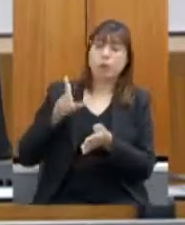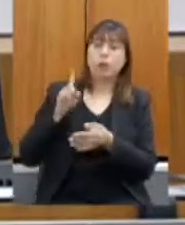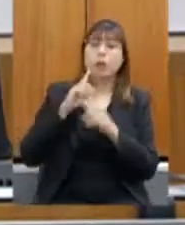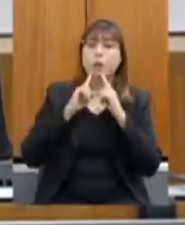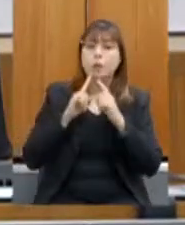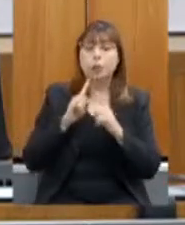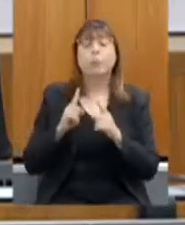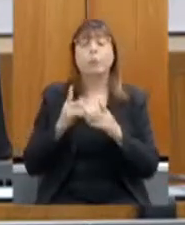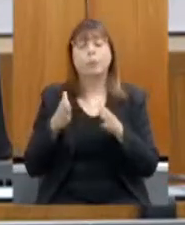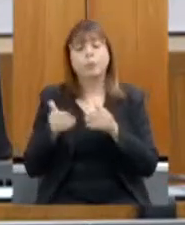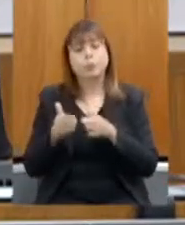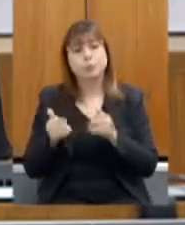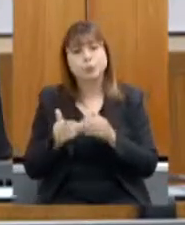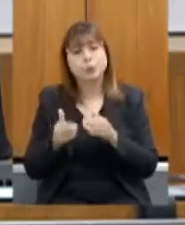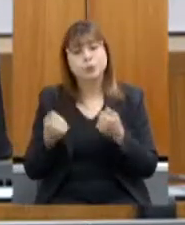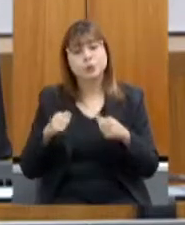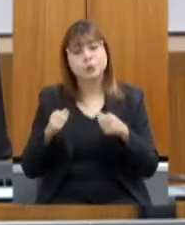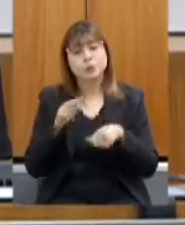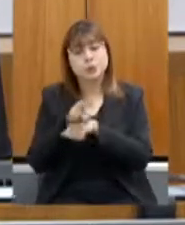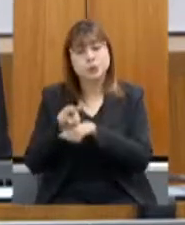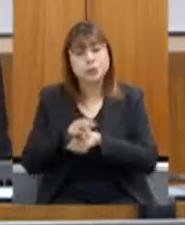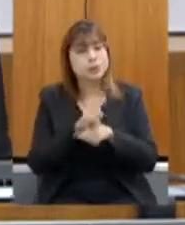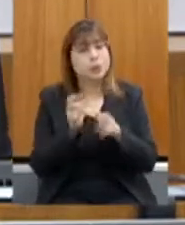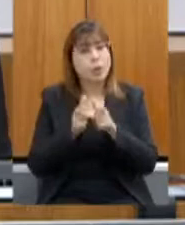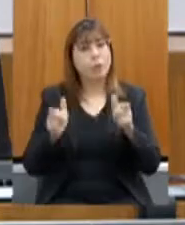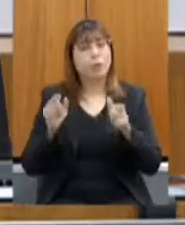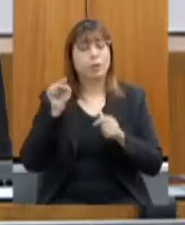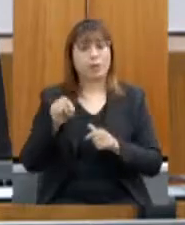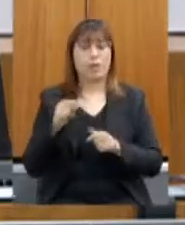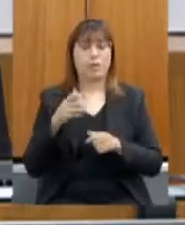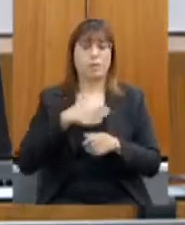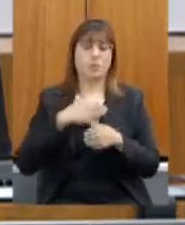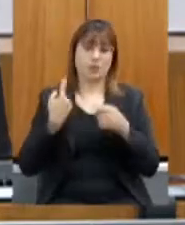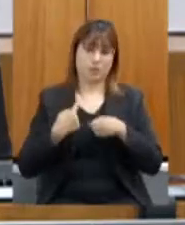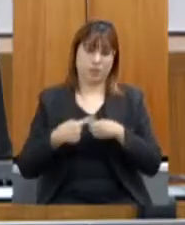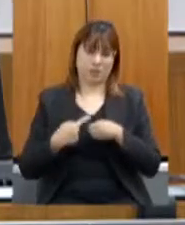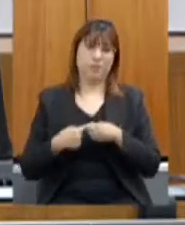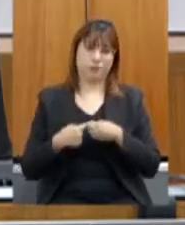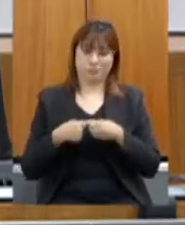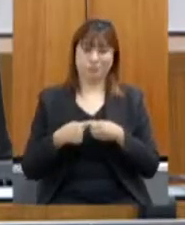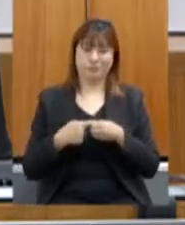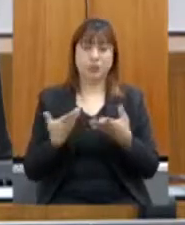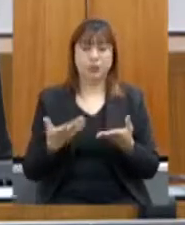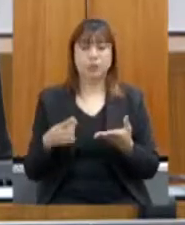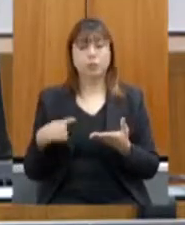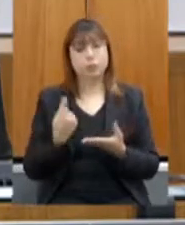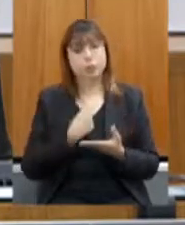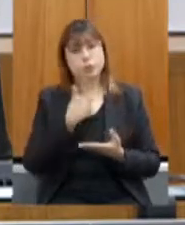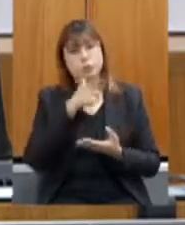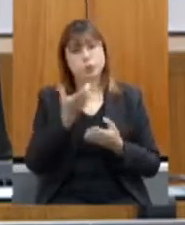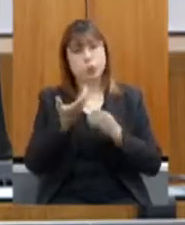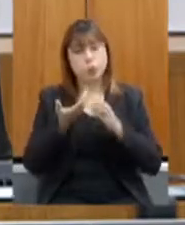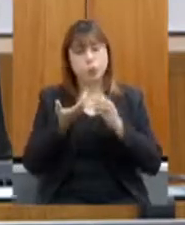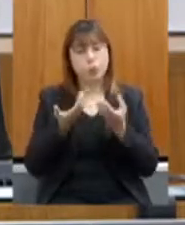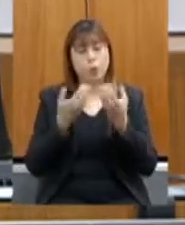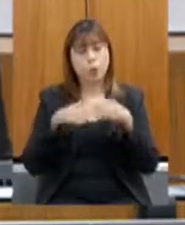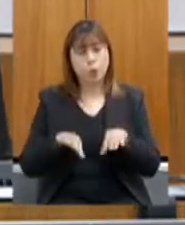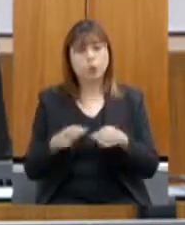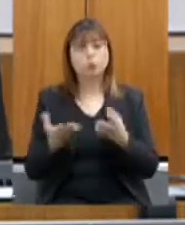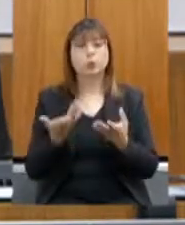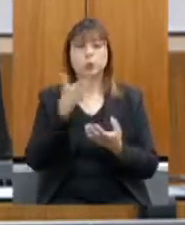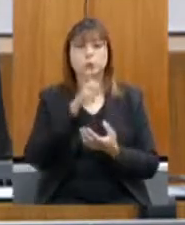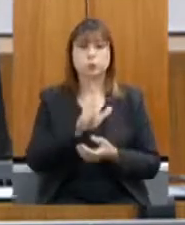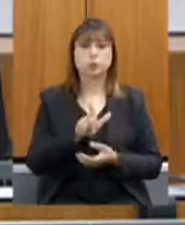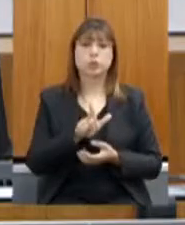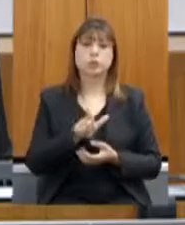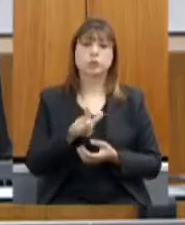assistentes técnicos no seu município. Então, foi uma luta porque nós conseguimos destravar o concurso, todos vocês sabem da